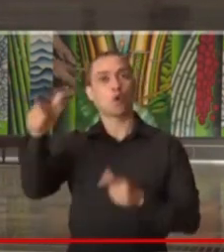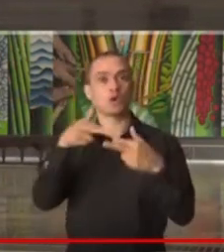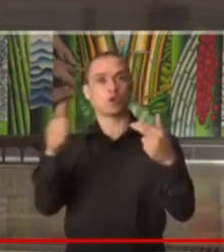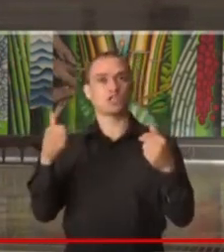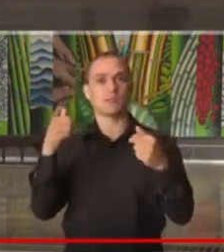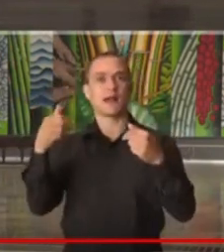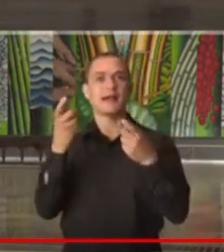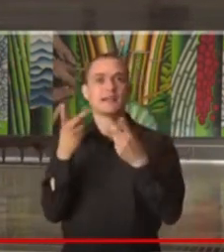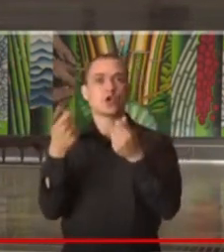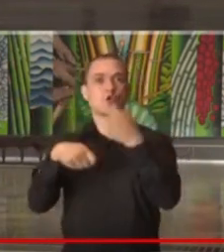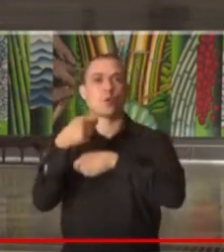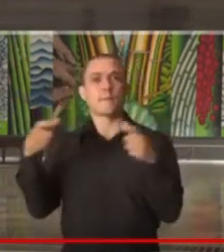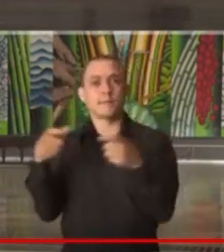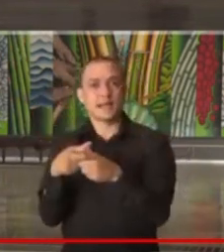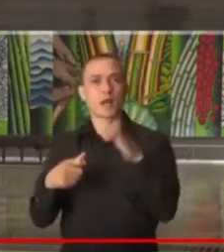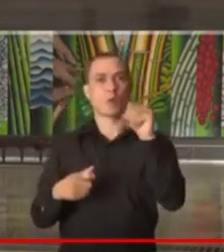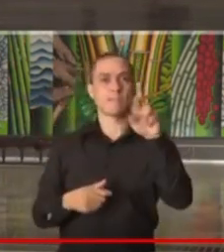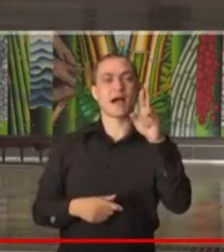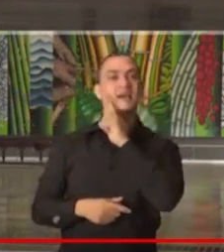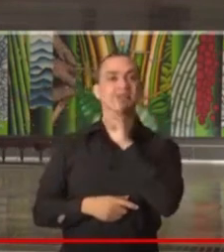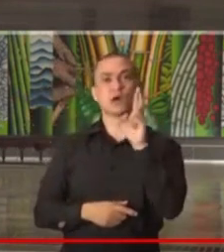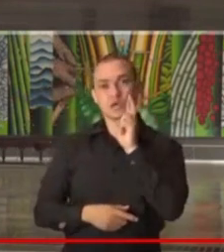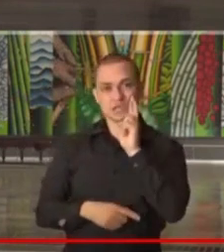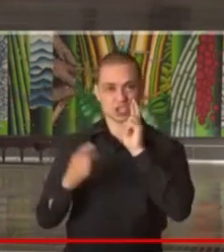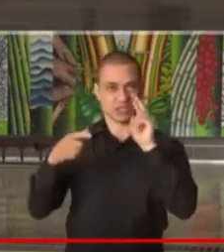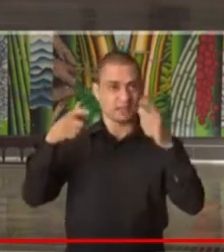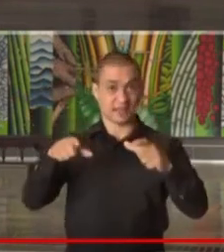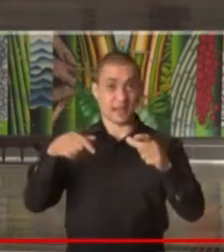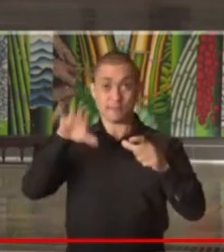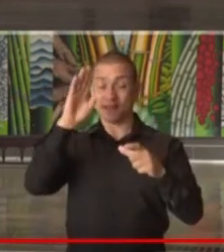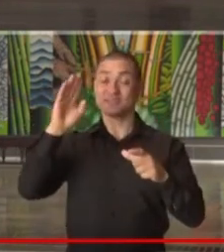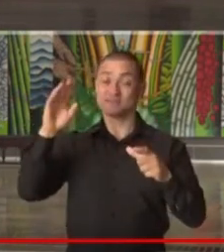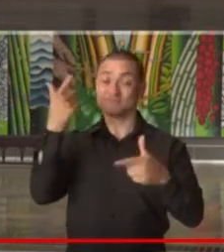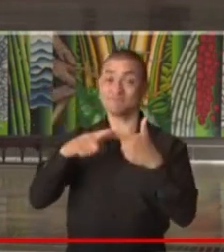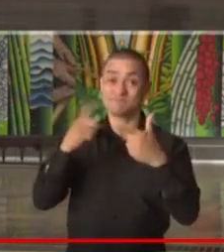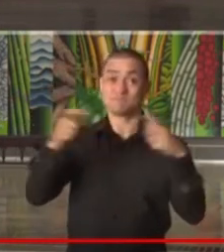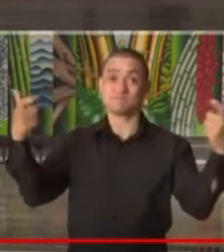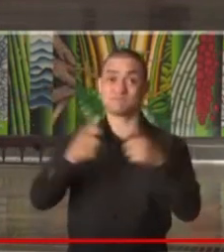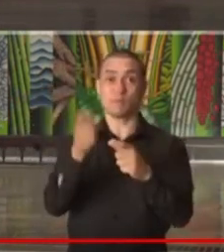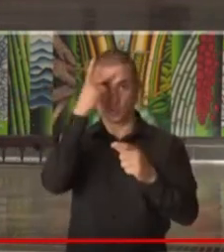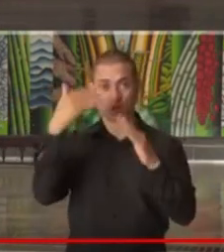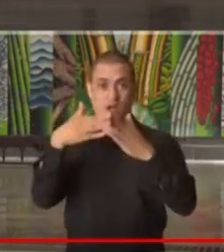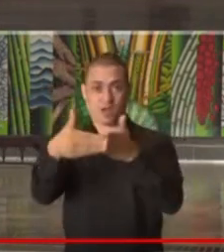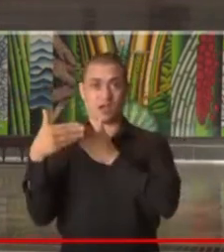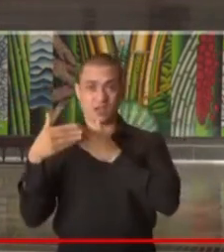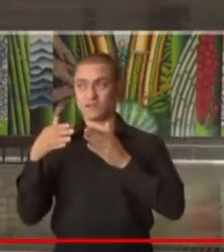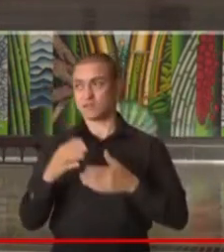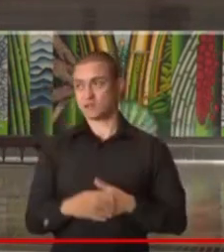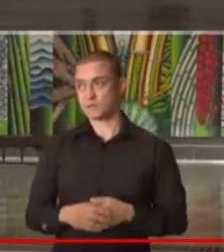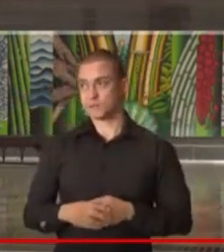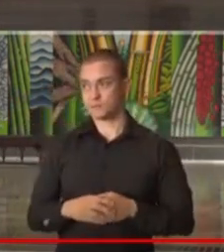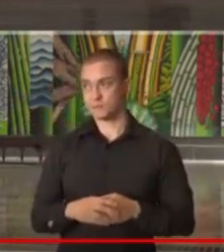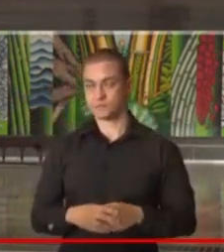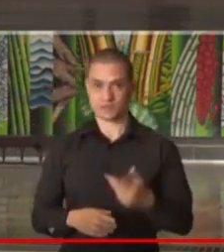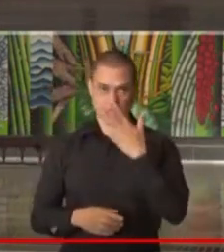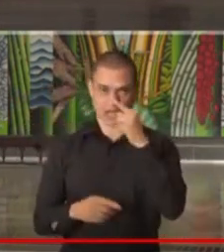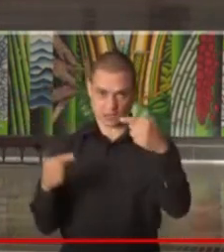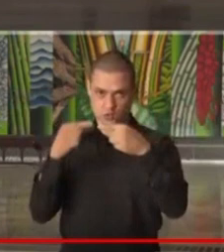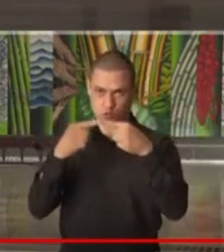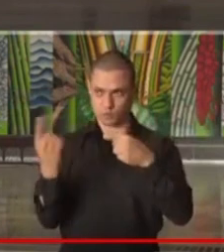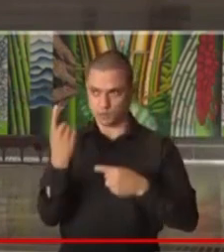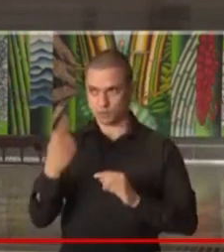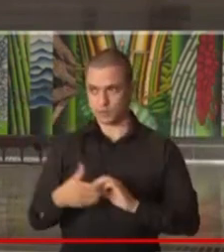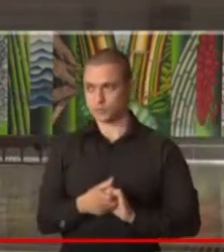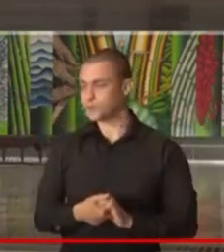pequenos comerciantes e donos de bares e restaurantes que são diretamente afetados com isolamento social? Acho que cabe mais a primeira parte, governador.